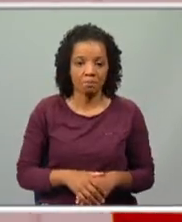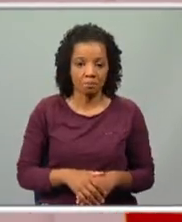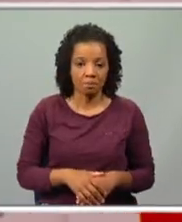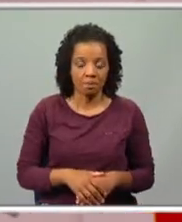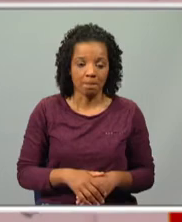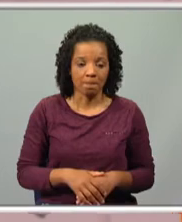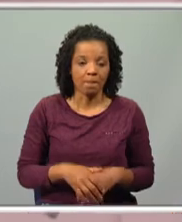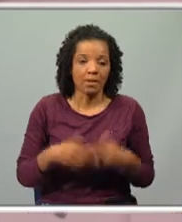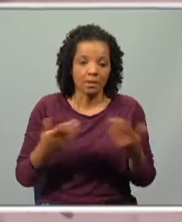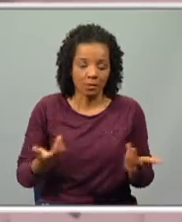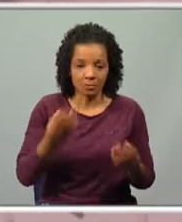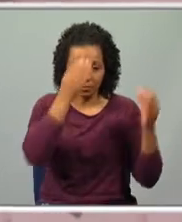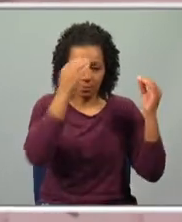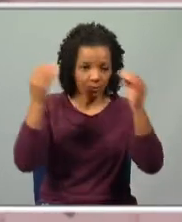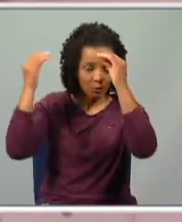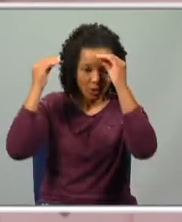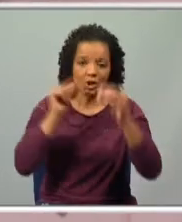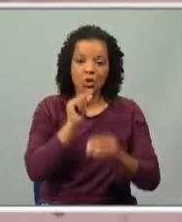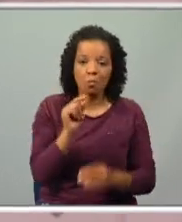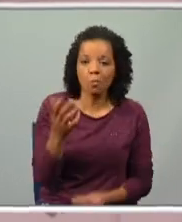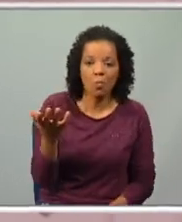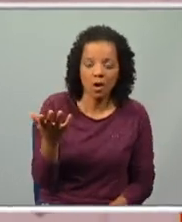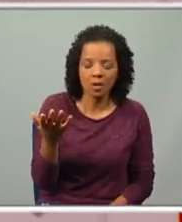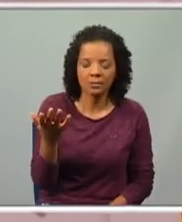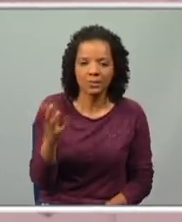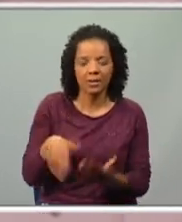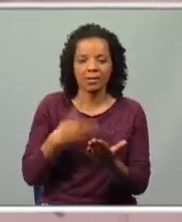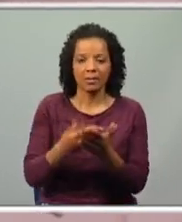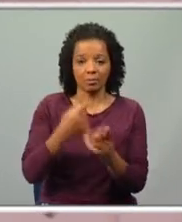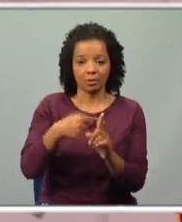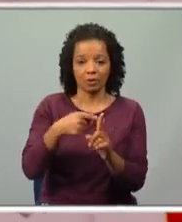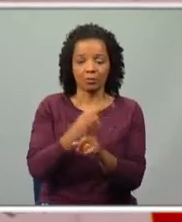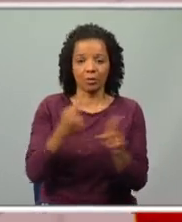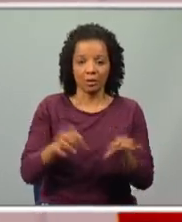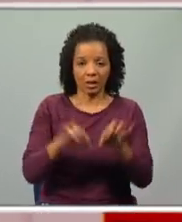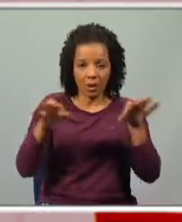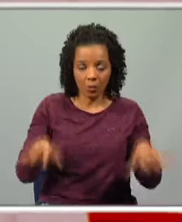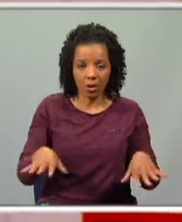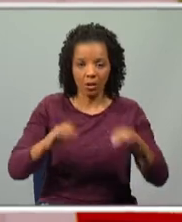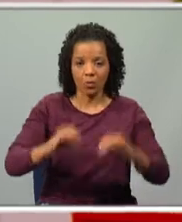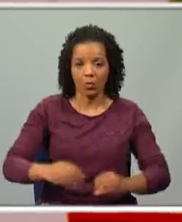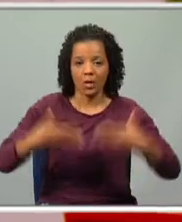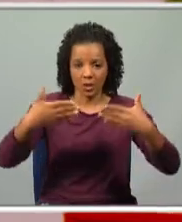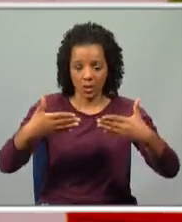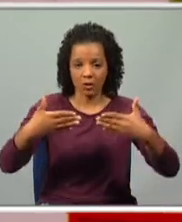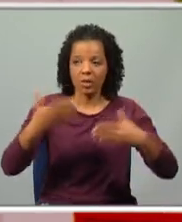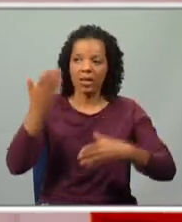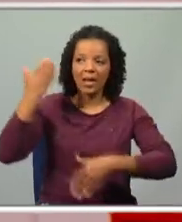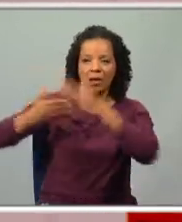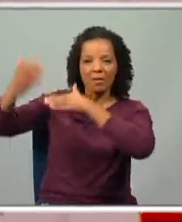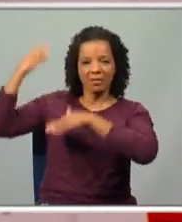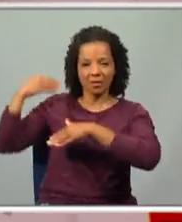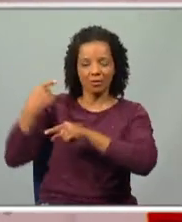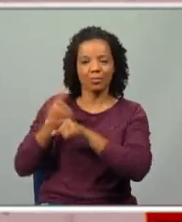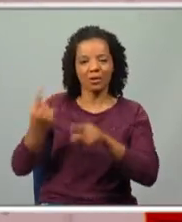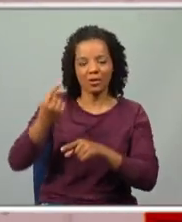o facto de as personagens não terem nome acaba por contribuir tal e qual como o início era uma vez, para